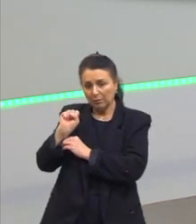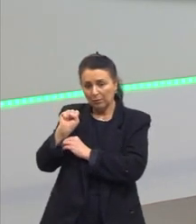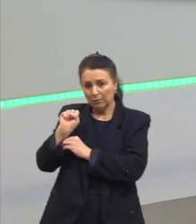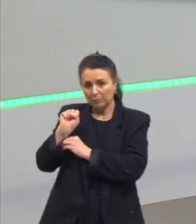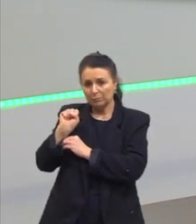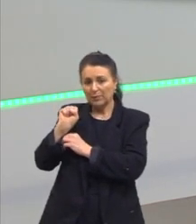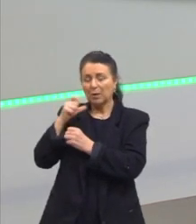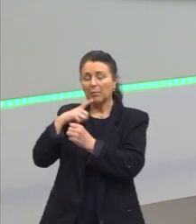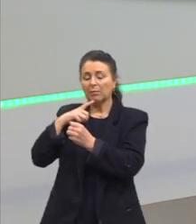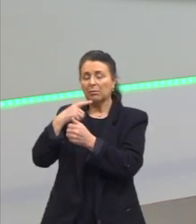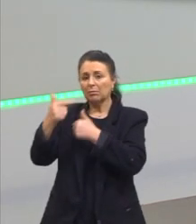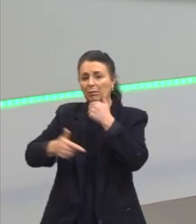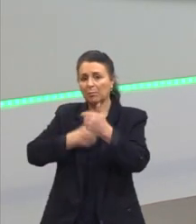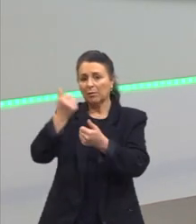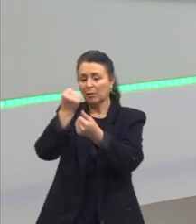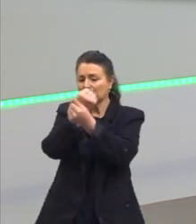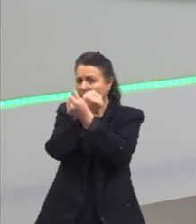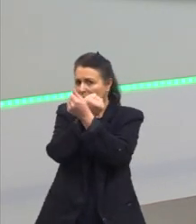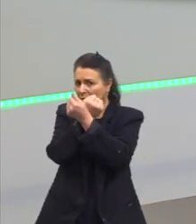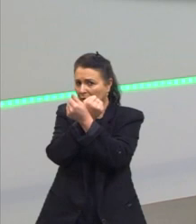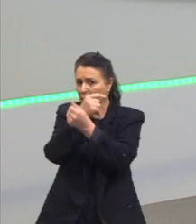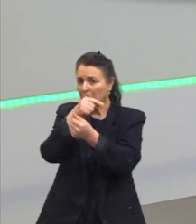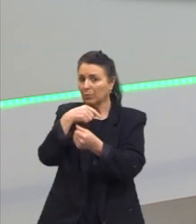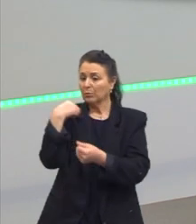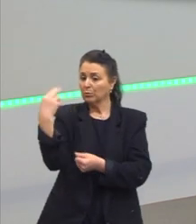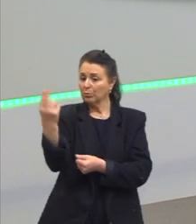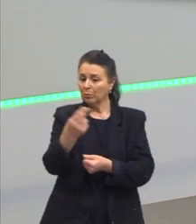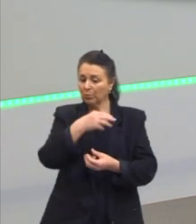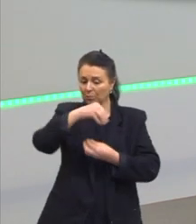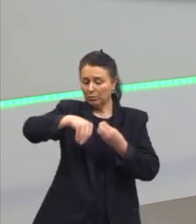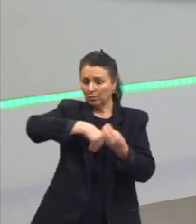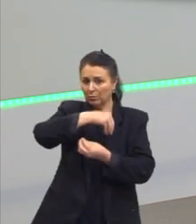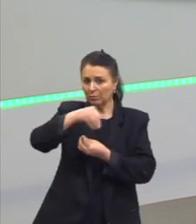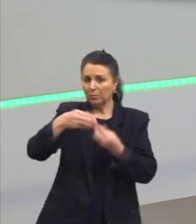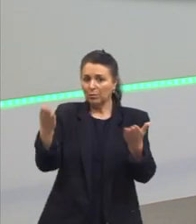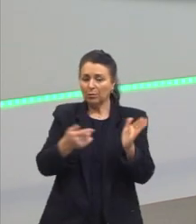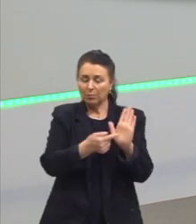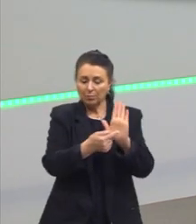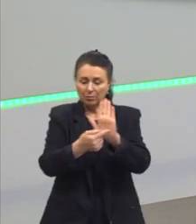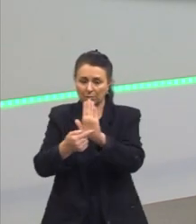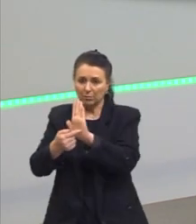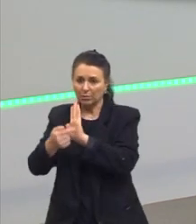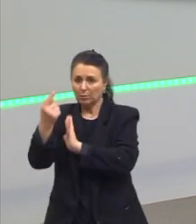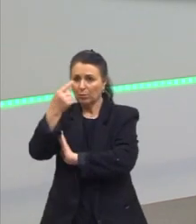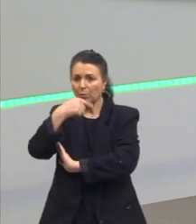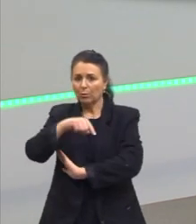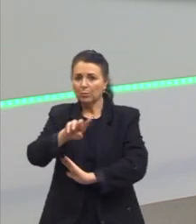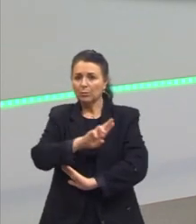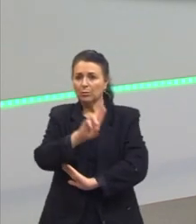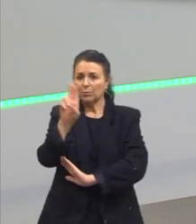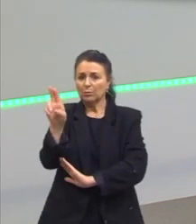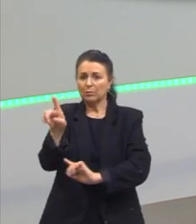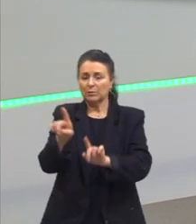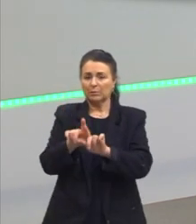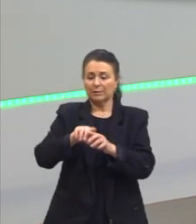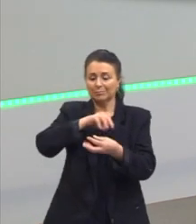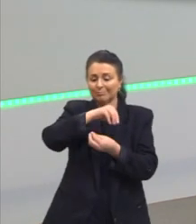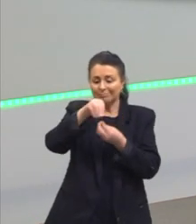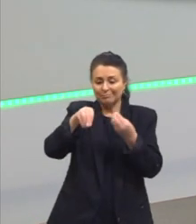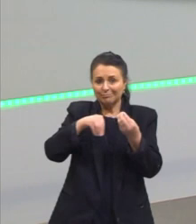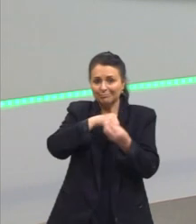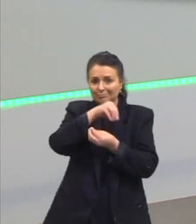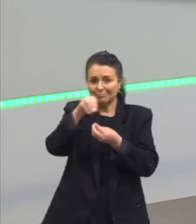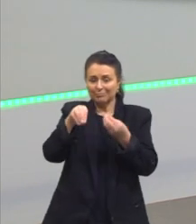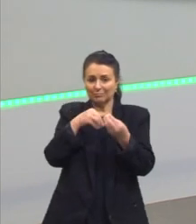de escravo. Então, nós somos essa miscigenação. E agora começam a aparecer outros nomes dentro dessa miscigenação. A gente